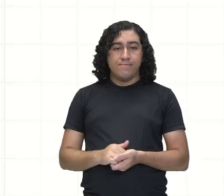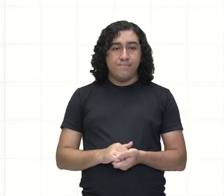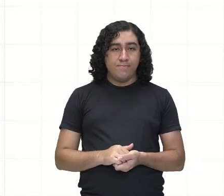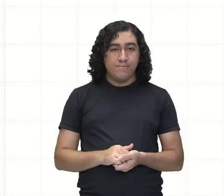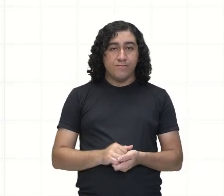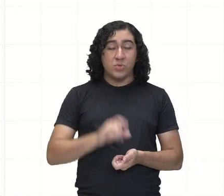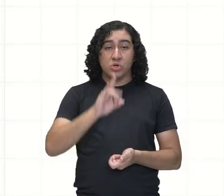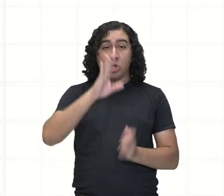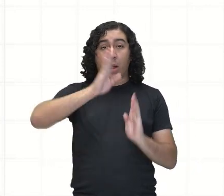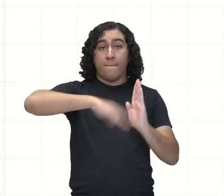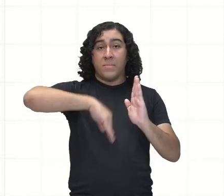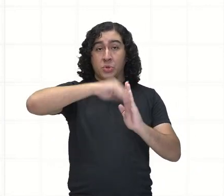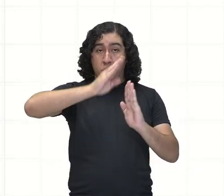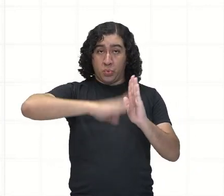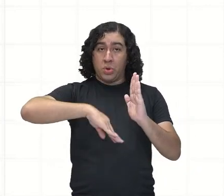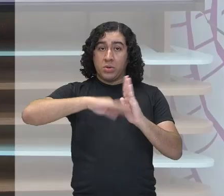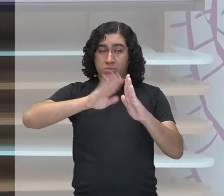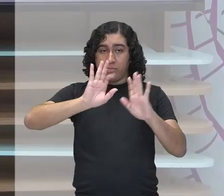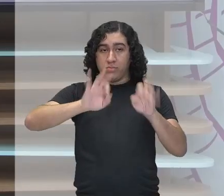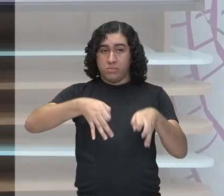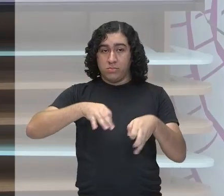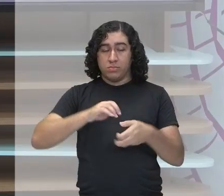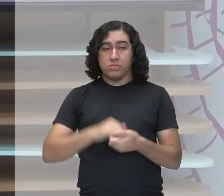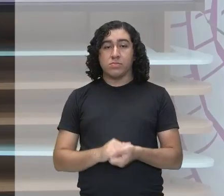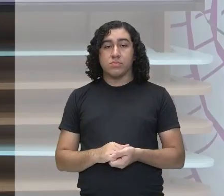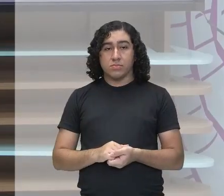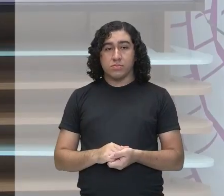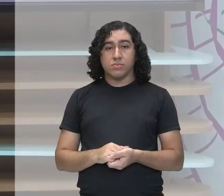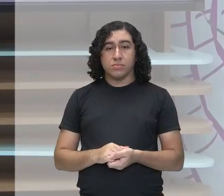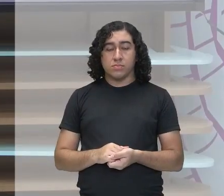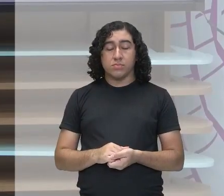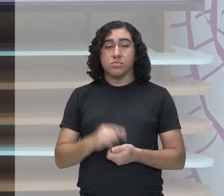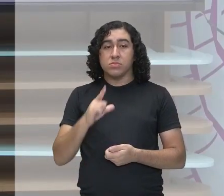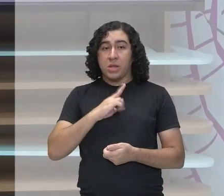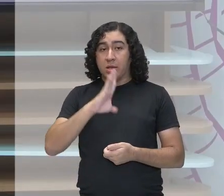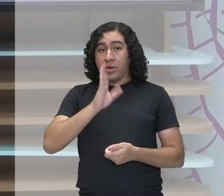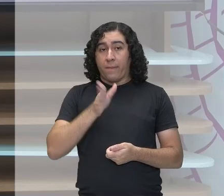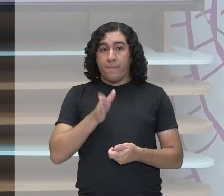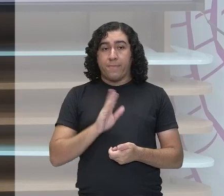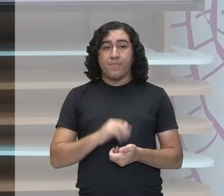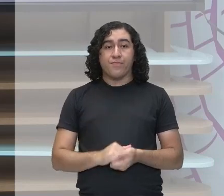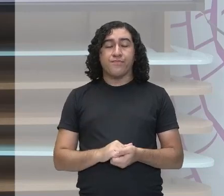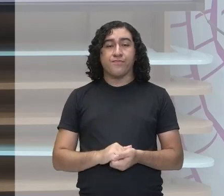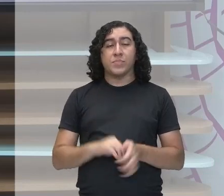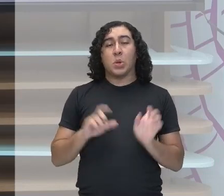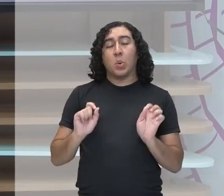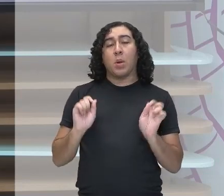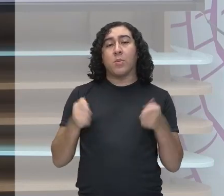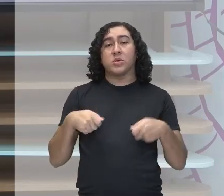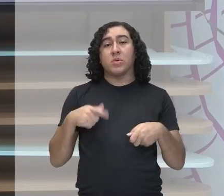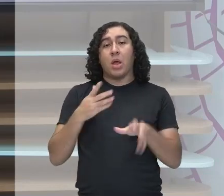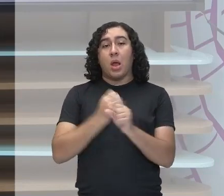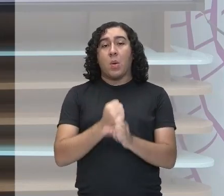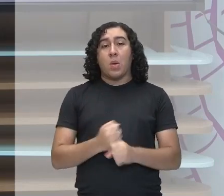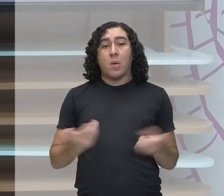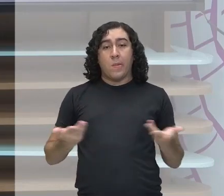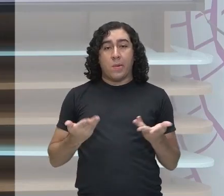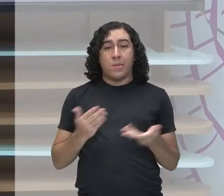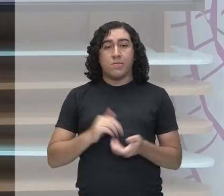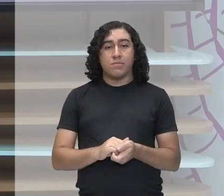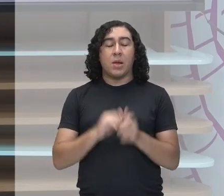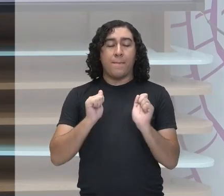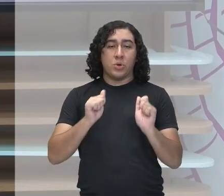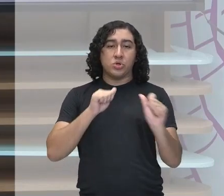pintada, tá? Aqui nós temos, então, a área da faixa pintada. O que você pode fazer? Pode também já